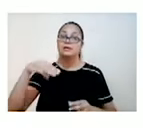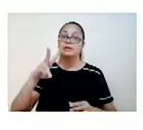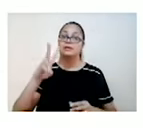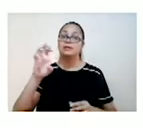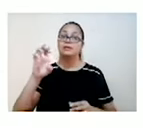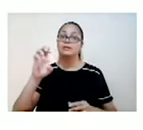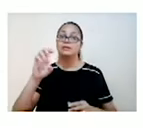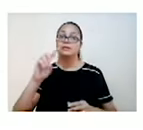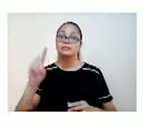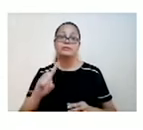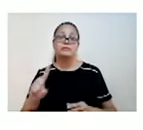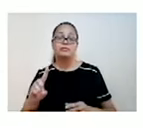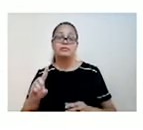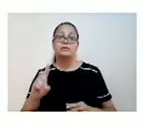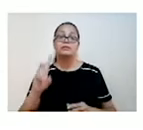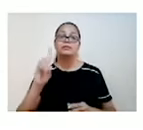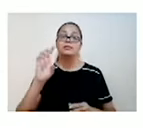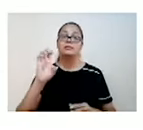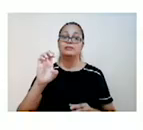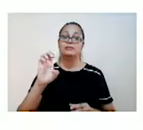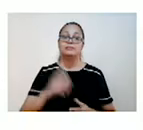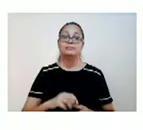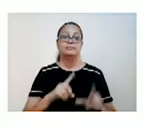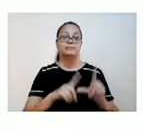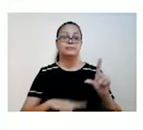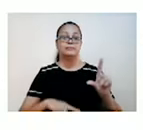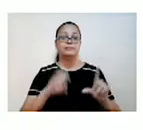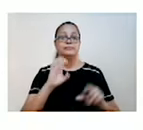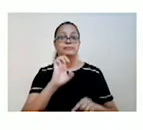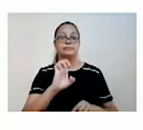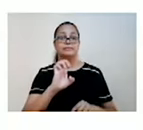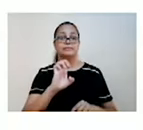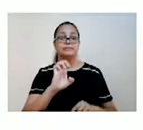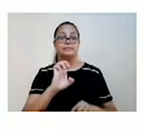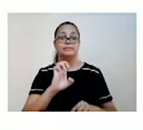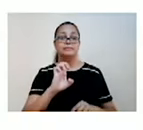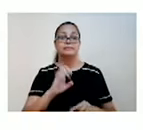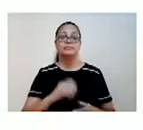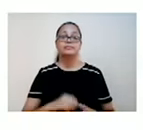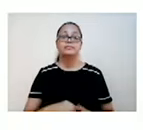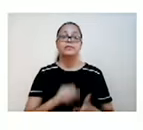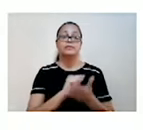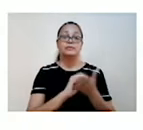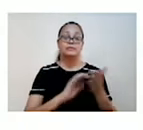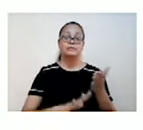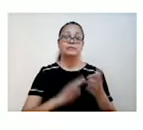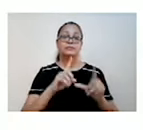Letra E, na letra E, no exercício E, usamos a expressão besides, besides,